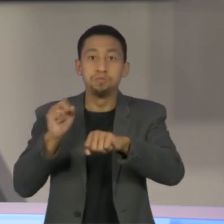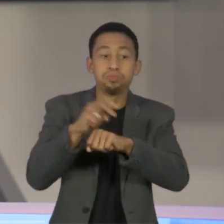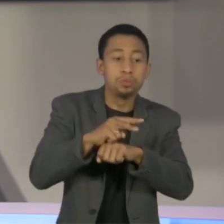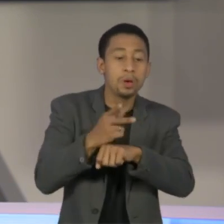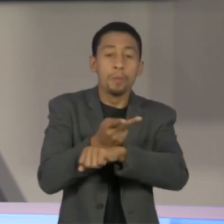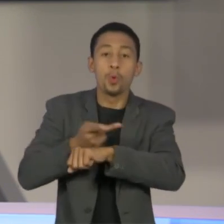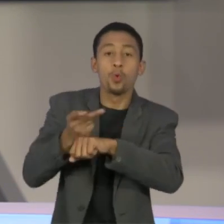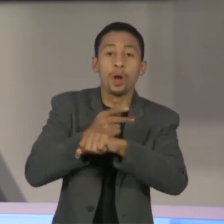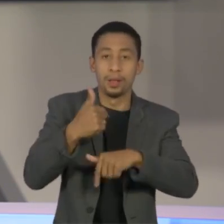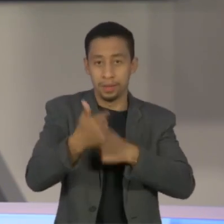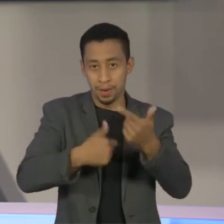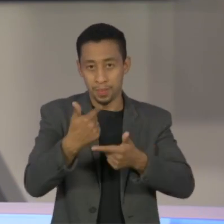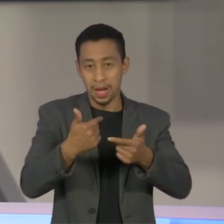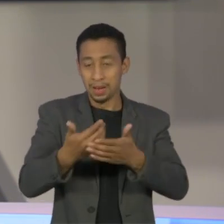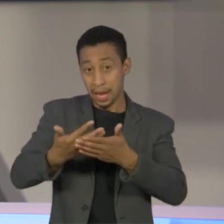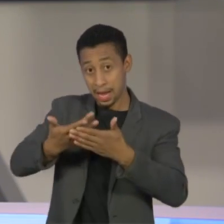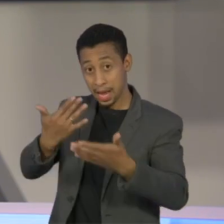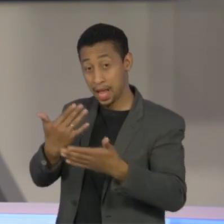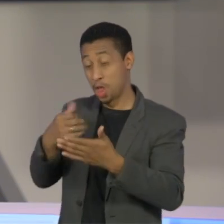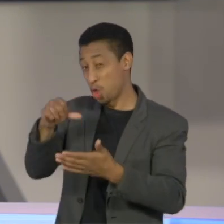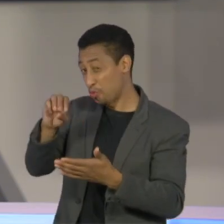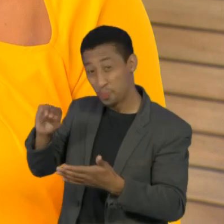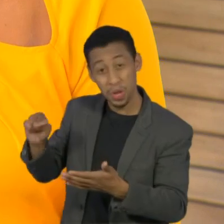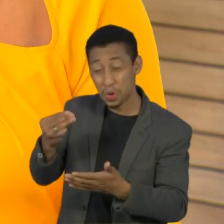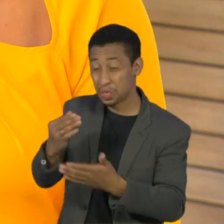9 milhões e 800 mil desempregados.